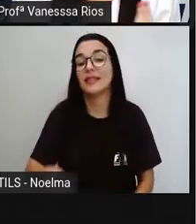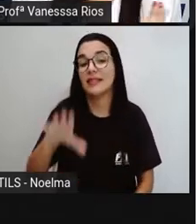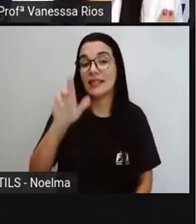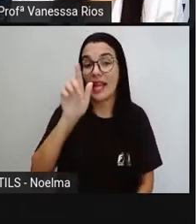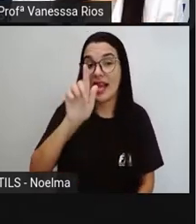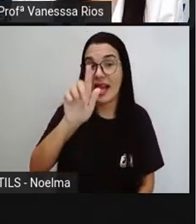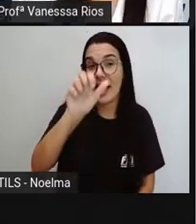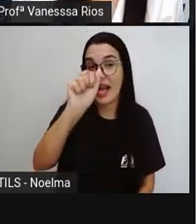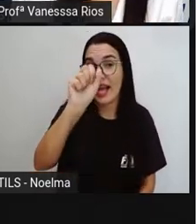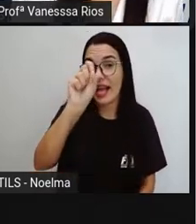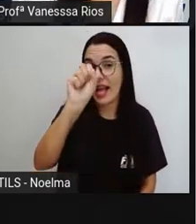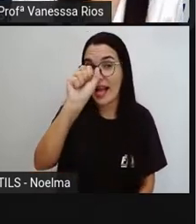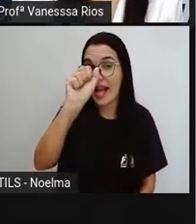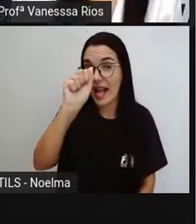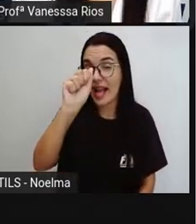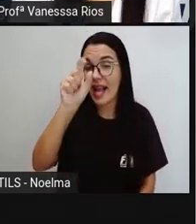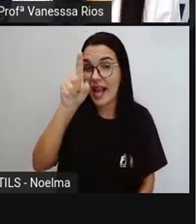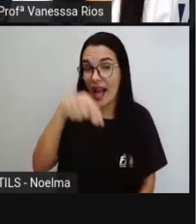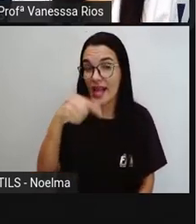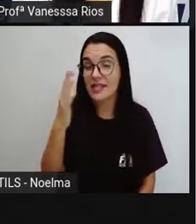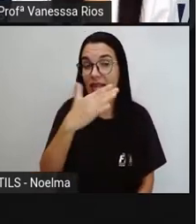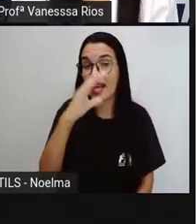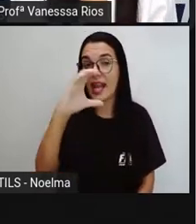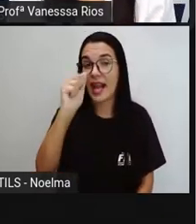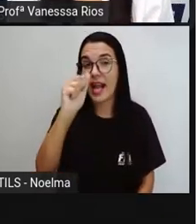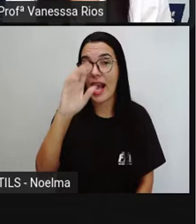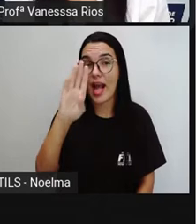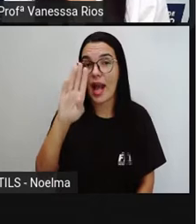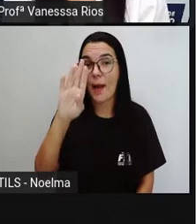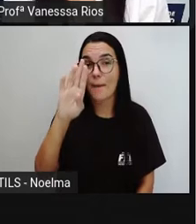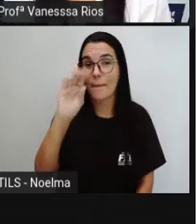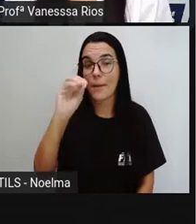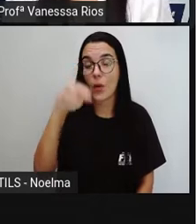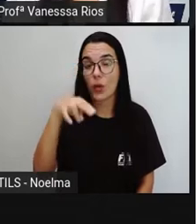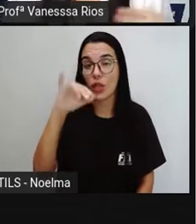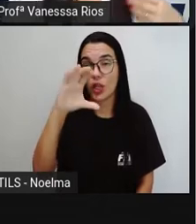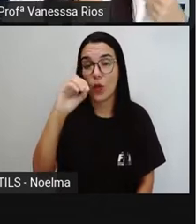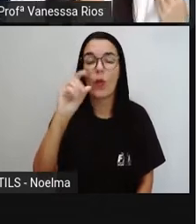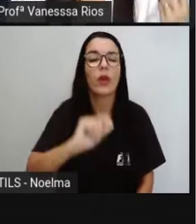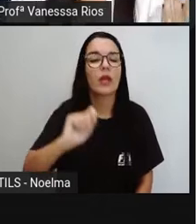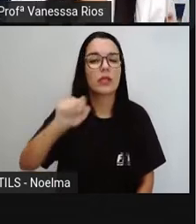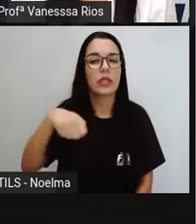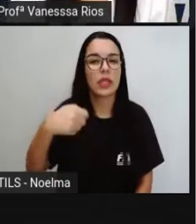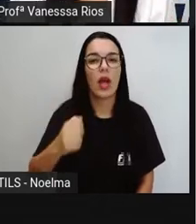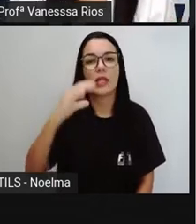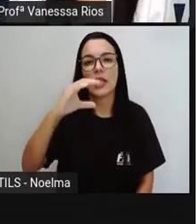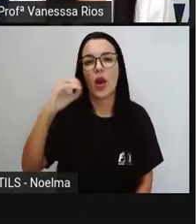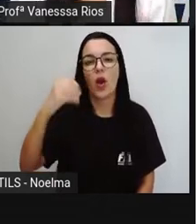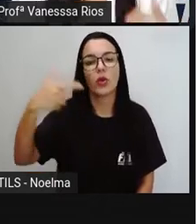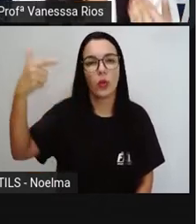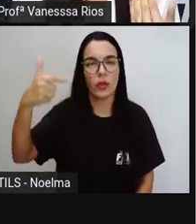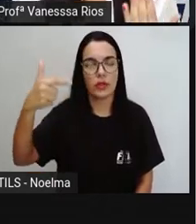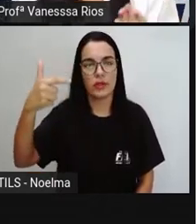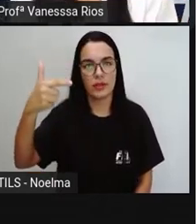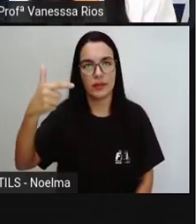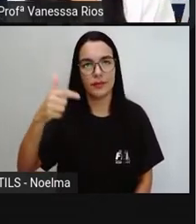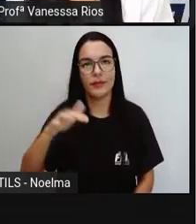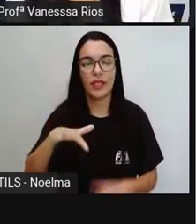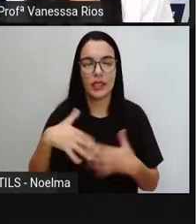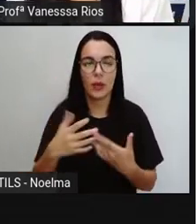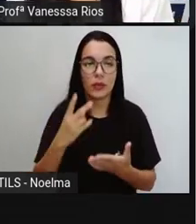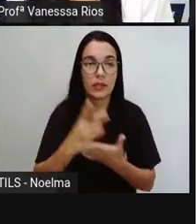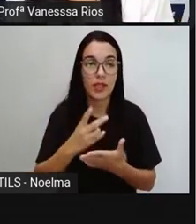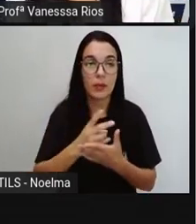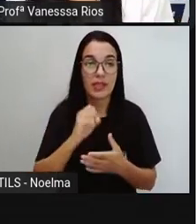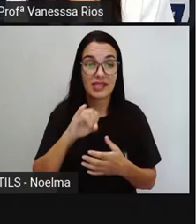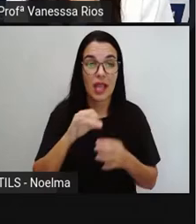elemento no estado gasoso? Gás carbônico. Então, quando a gente assopra um balão ou quando a gente assopra aí